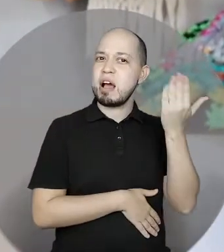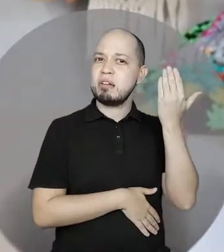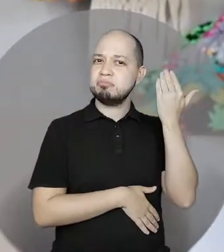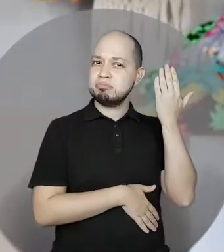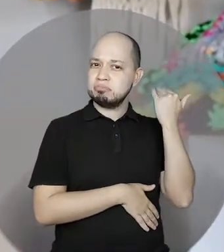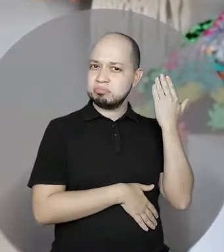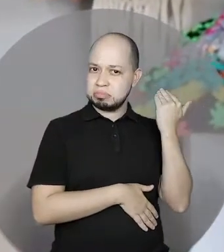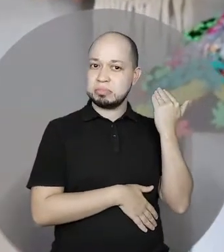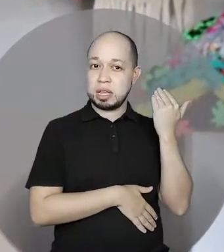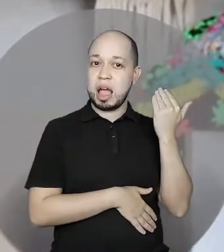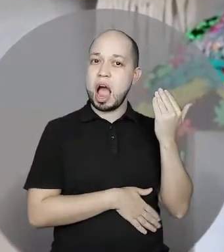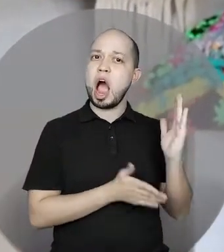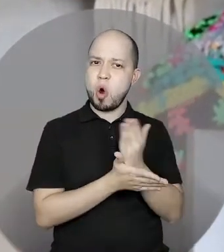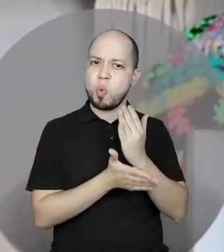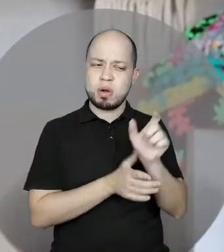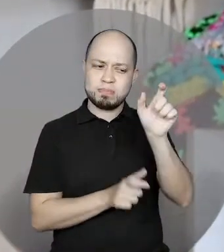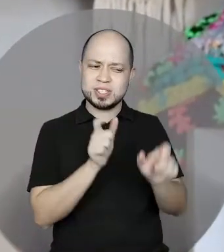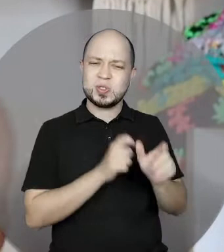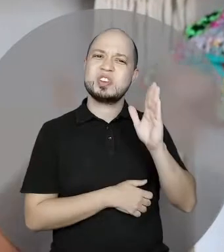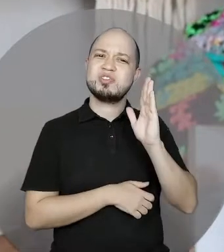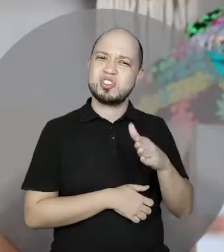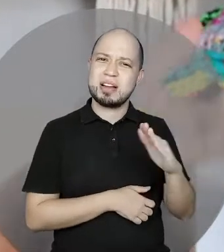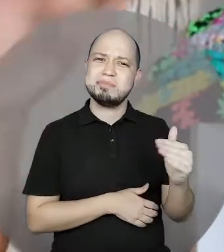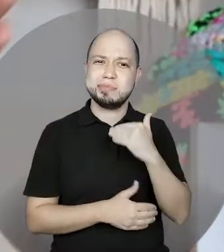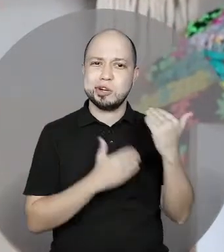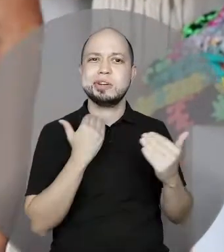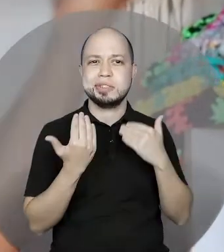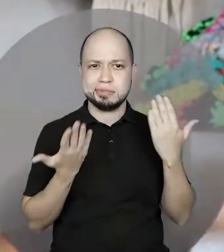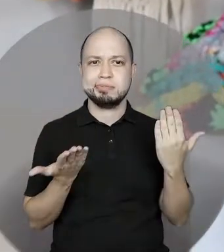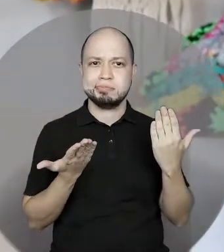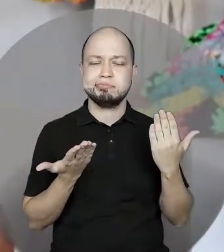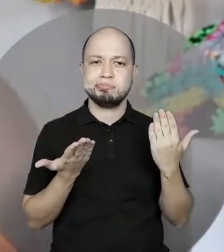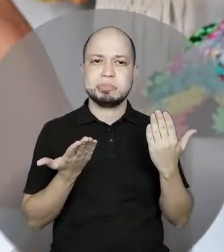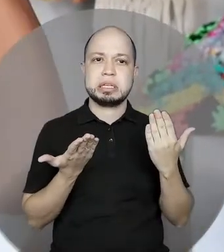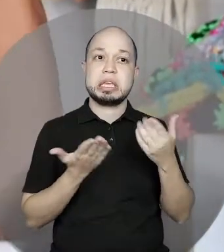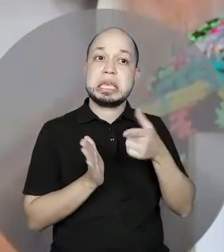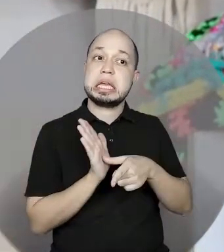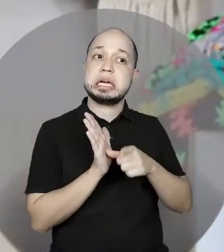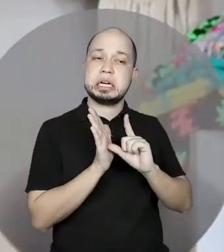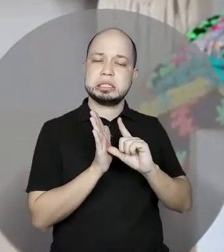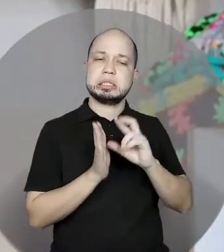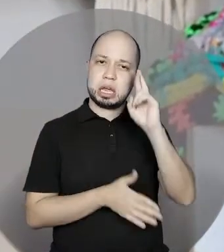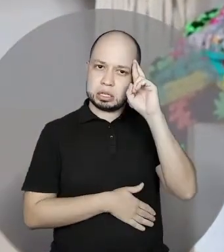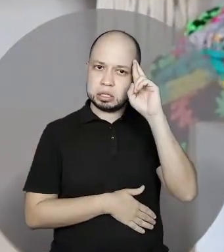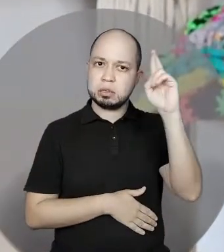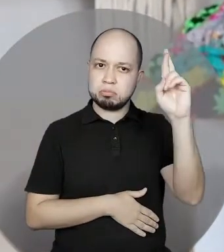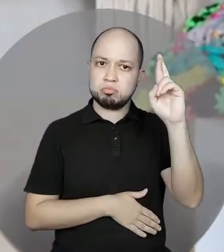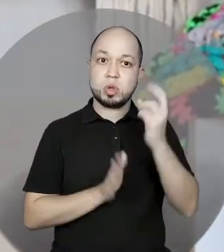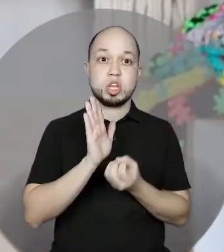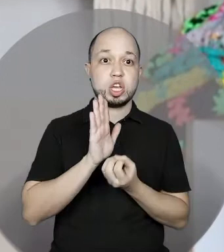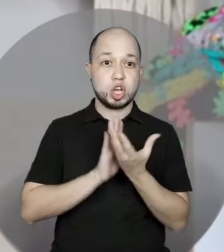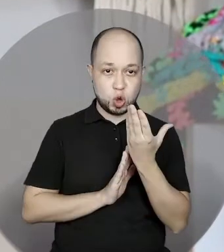inclusive já faleceram algumas pessoas que faziam parte da diretoria, que fundaram a instituição.